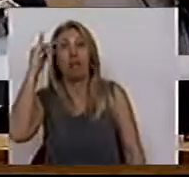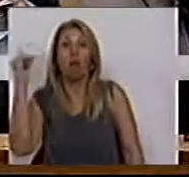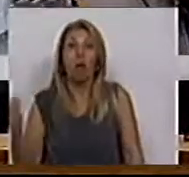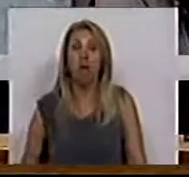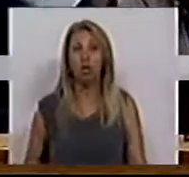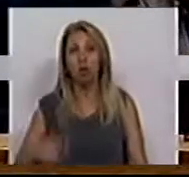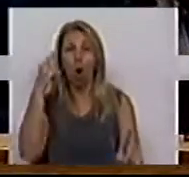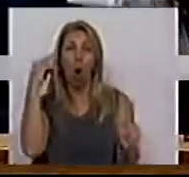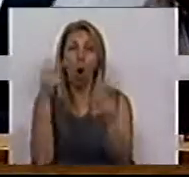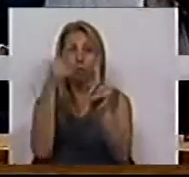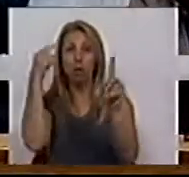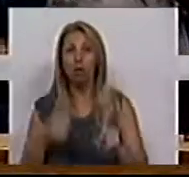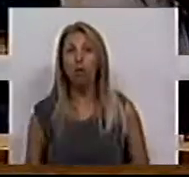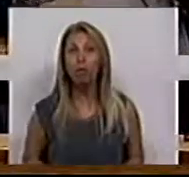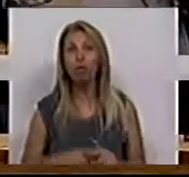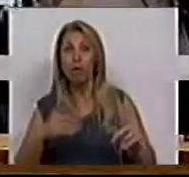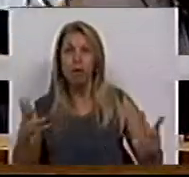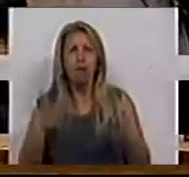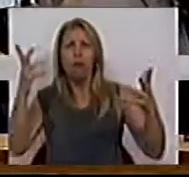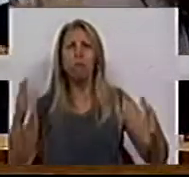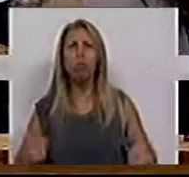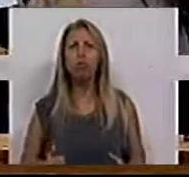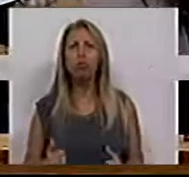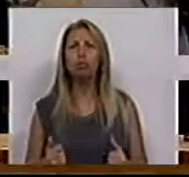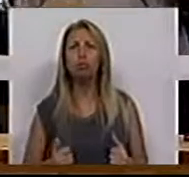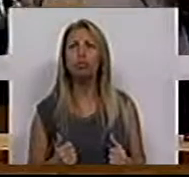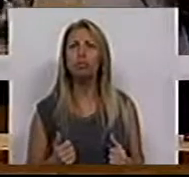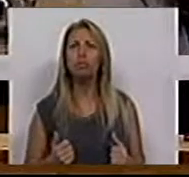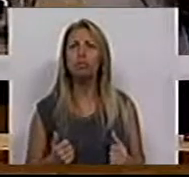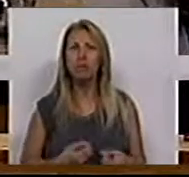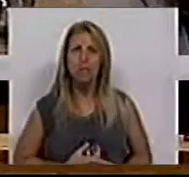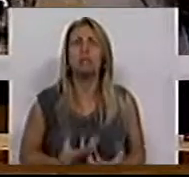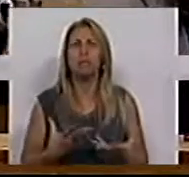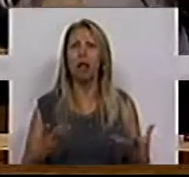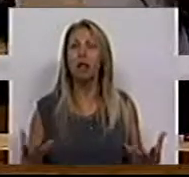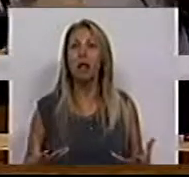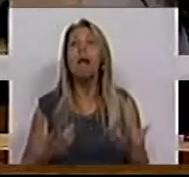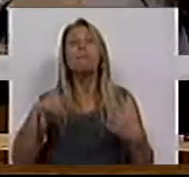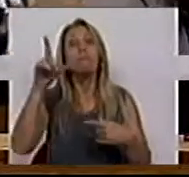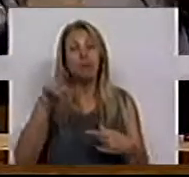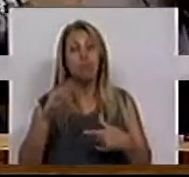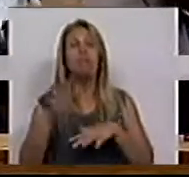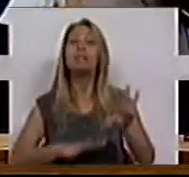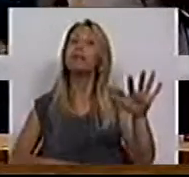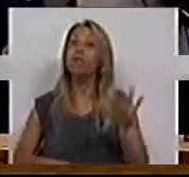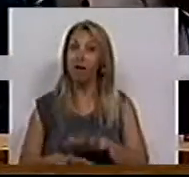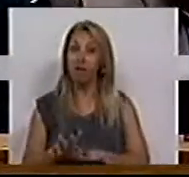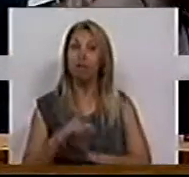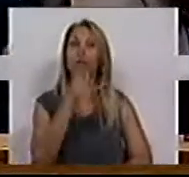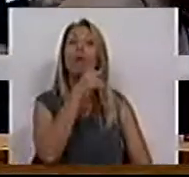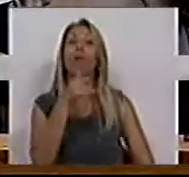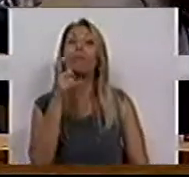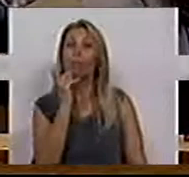faz-se de impulsos, mas também se faz de compromissos e também se faz da